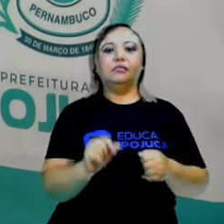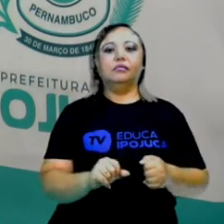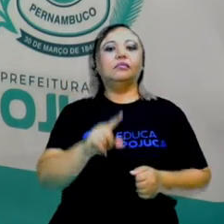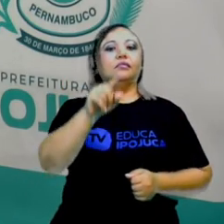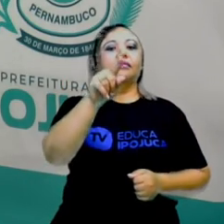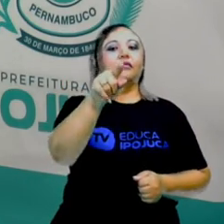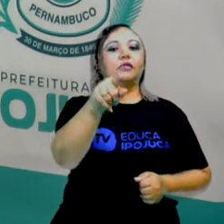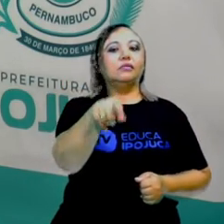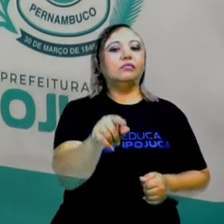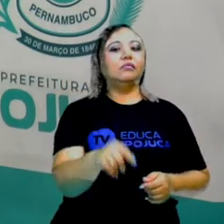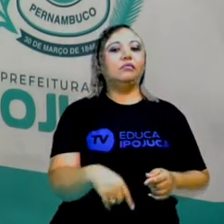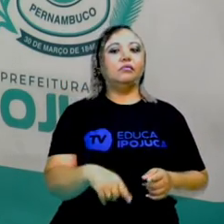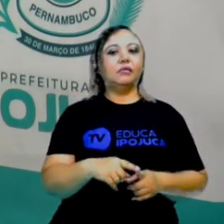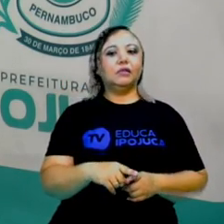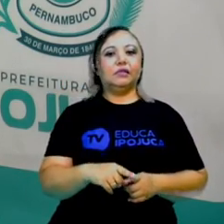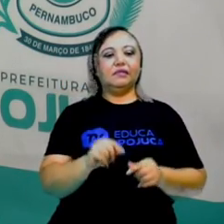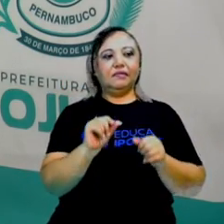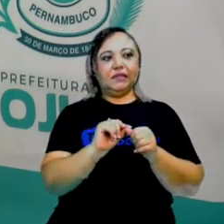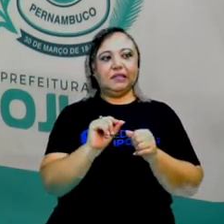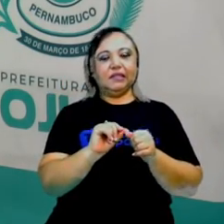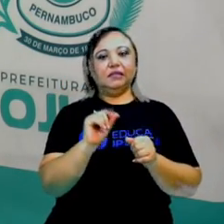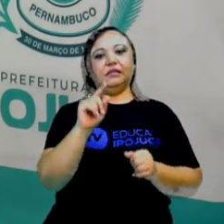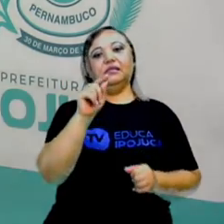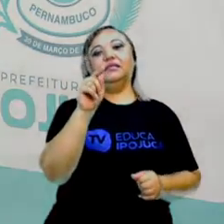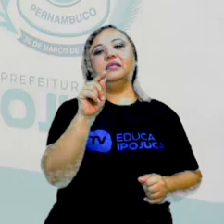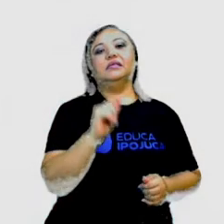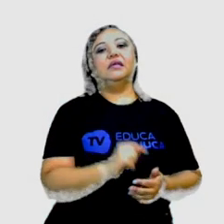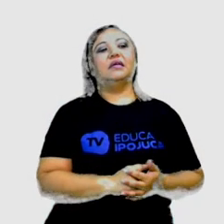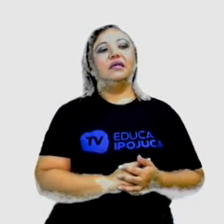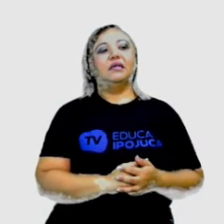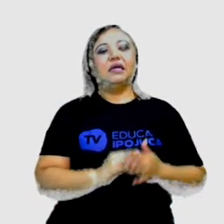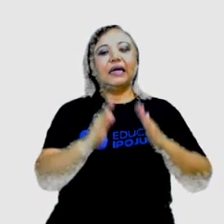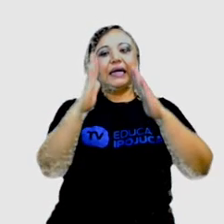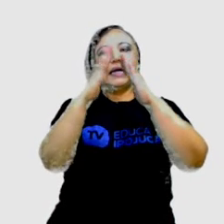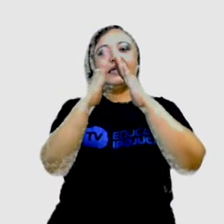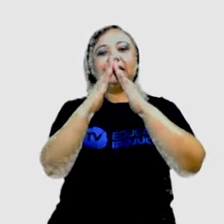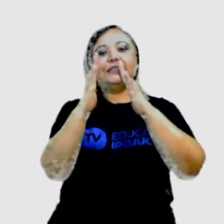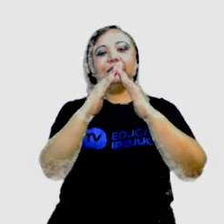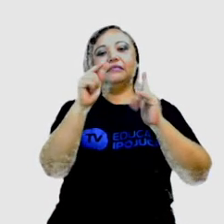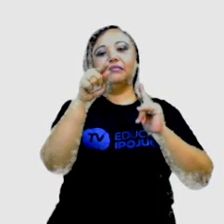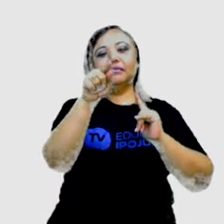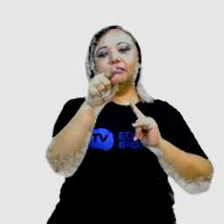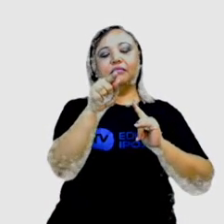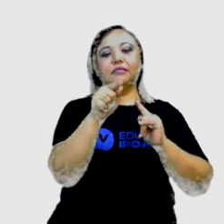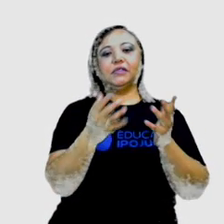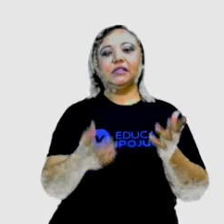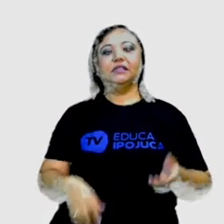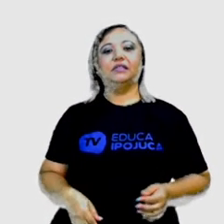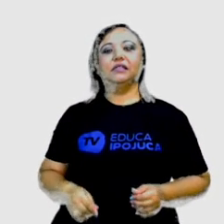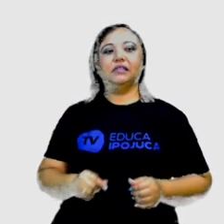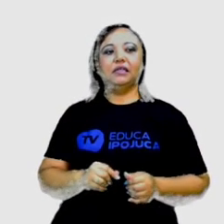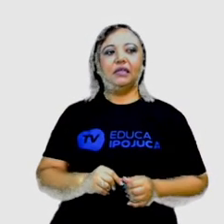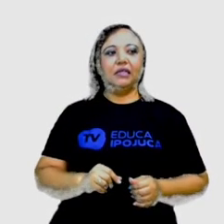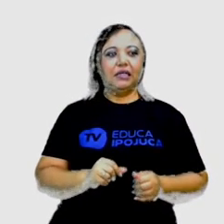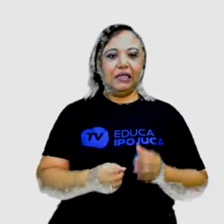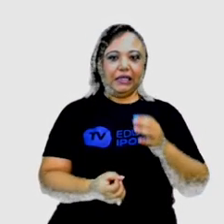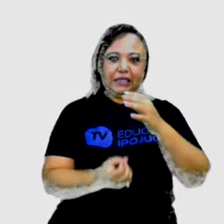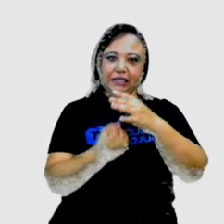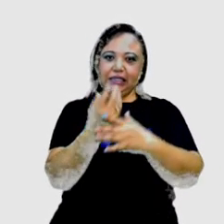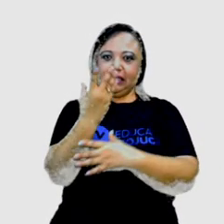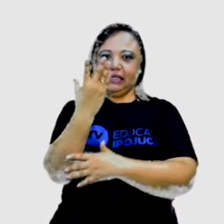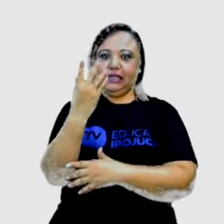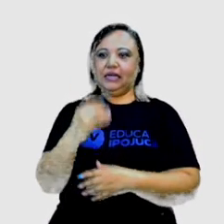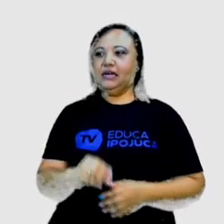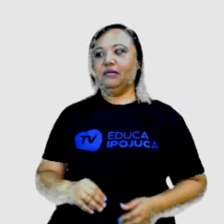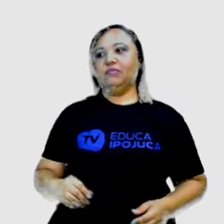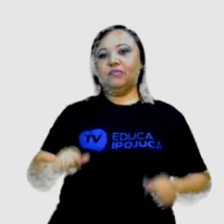da nossa aula e vamos ver o que você vai fazer aí na sua casa. Veja só. Agora você irá criar uma